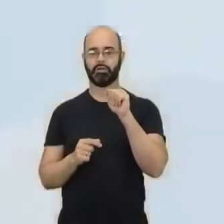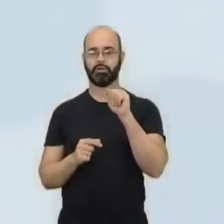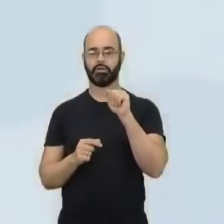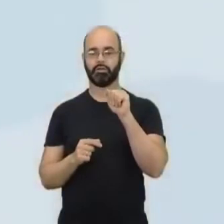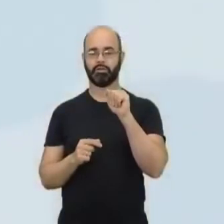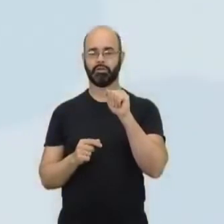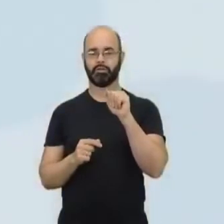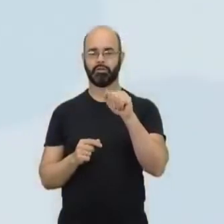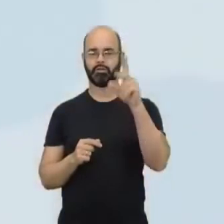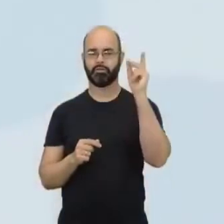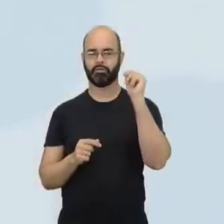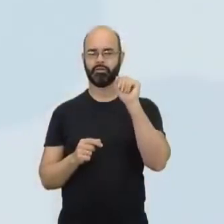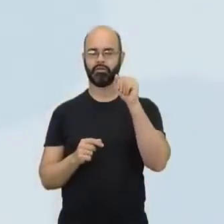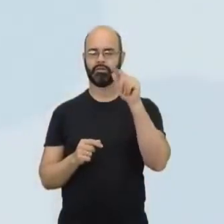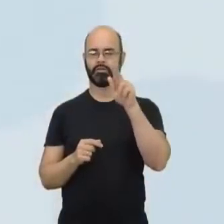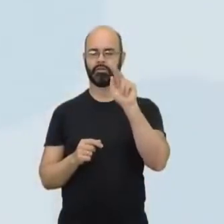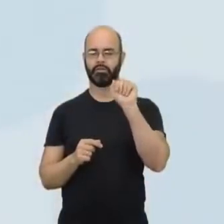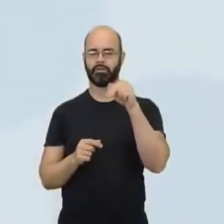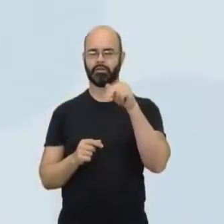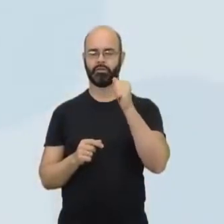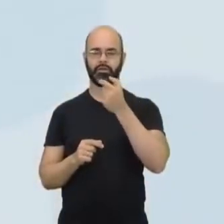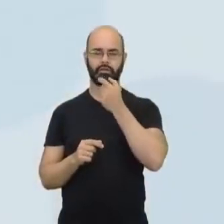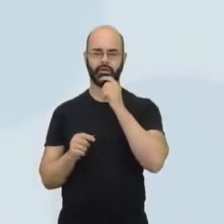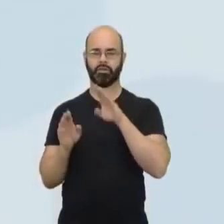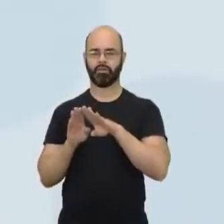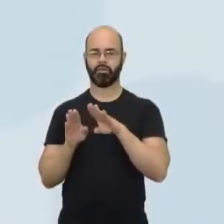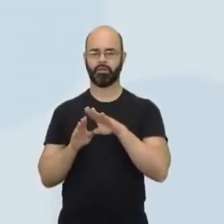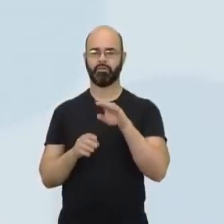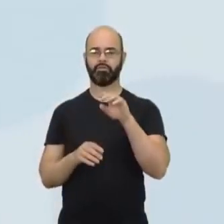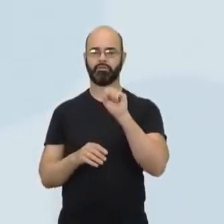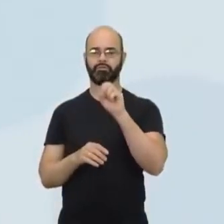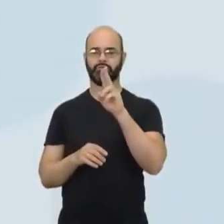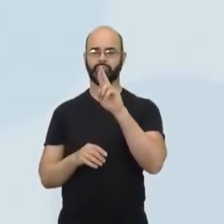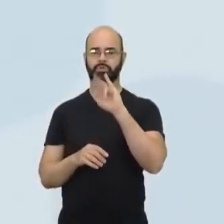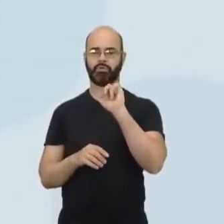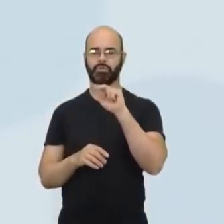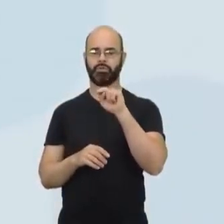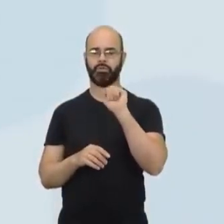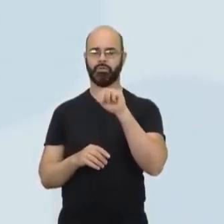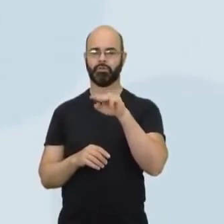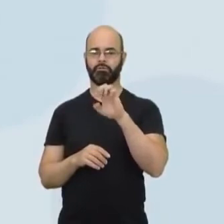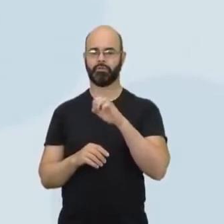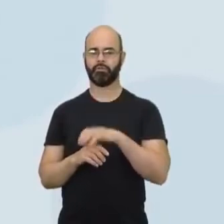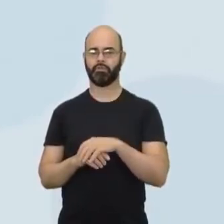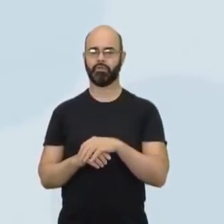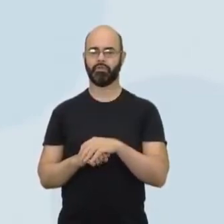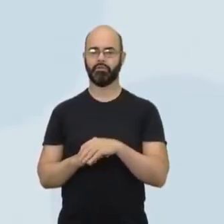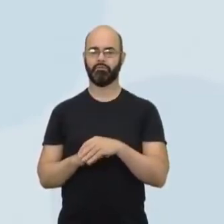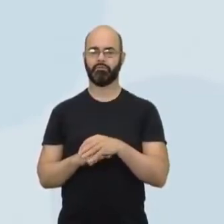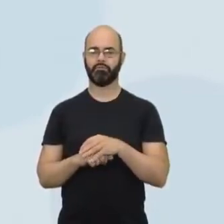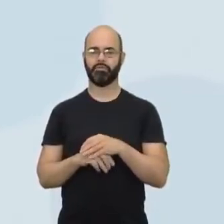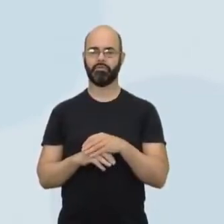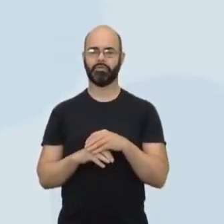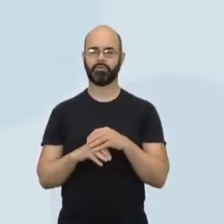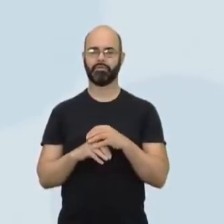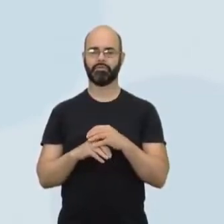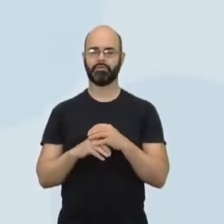antiga Guiana inglesa, que está aqui, e o Suriname, que se chamava anteriormente de Guiana